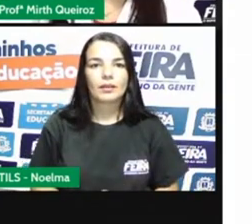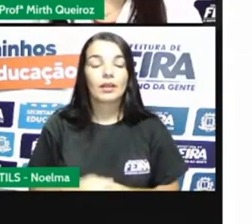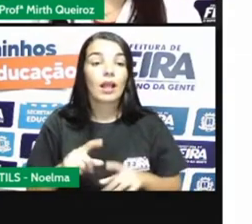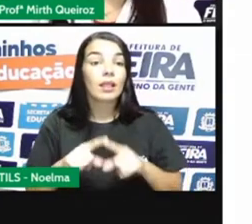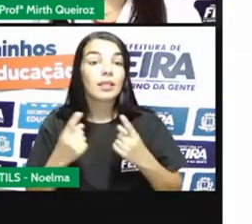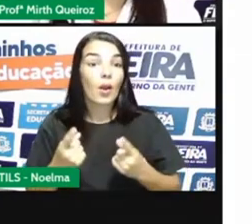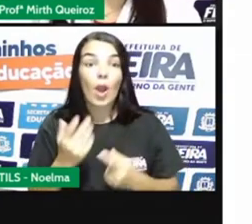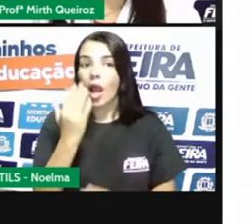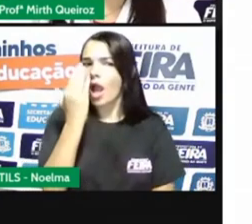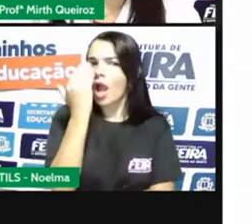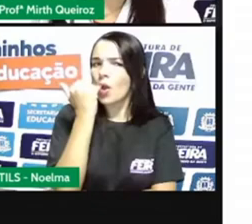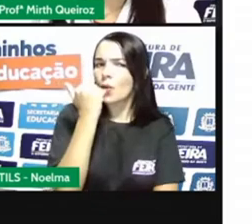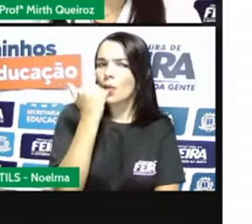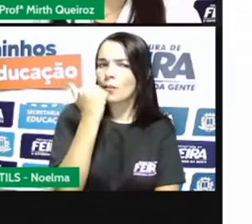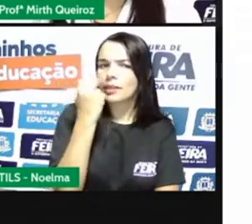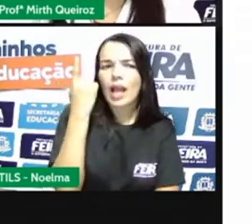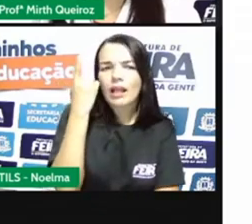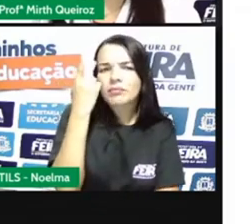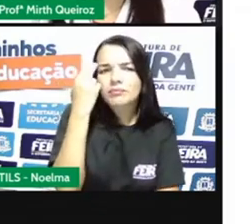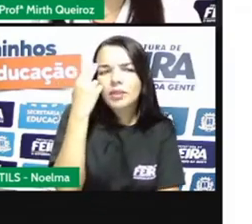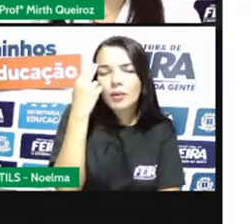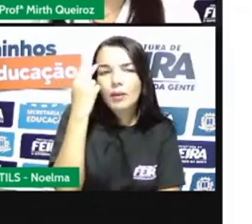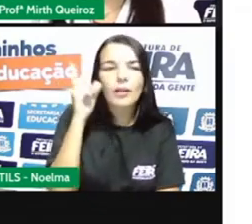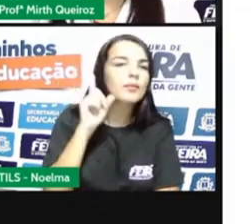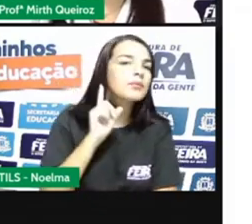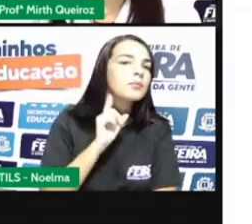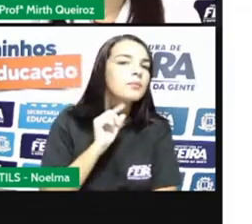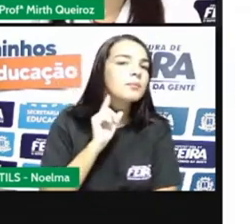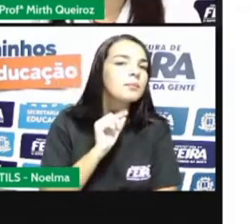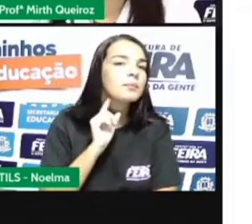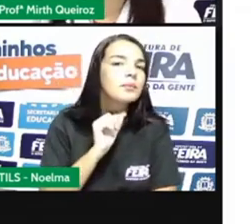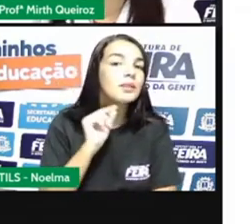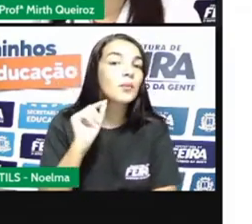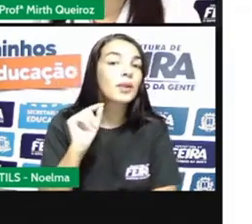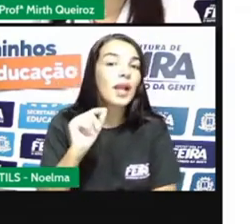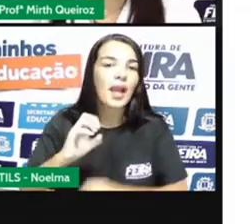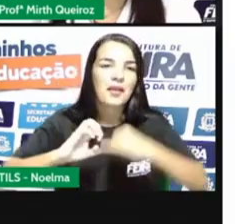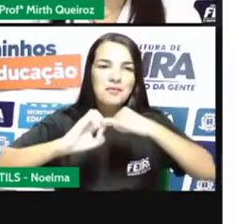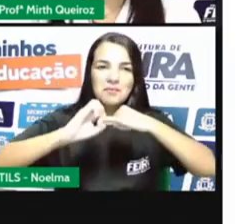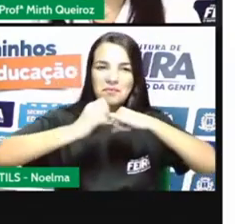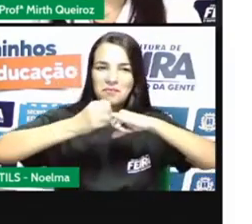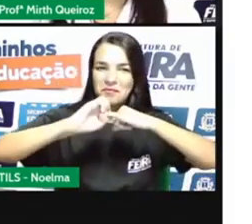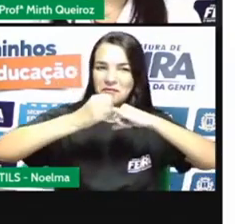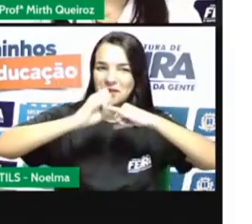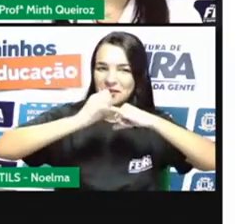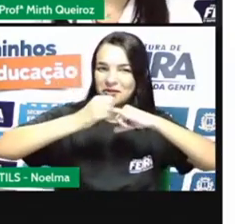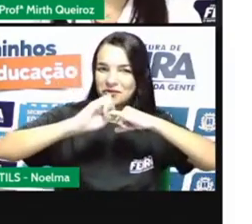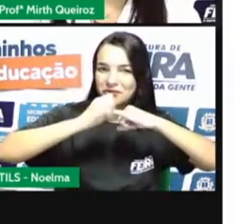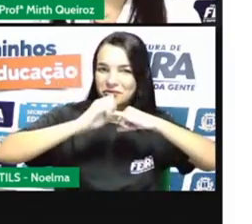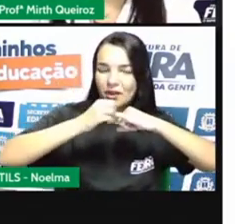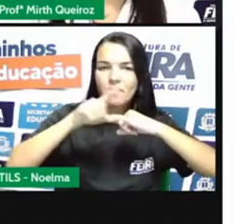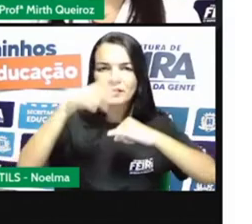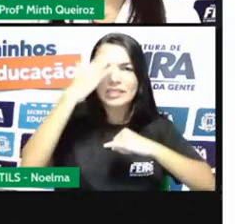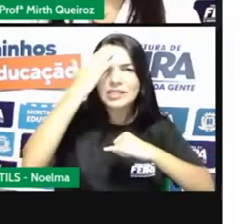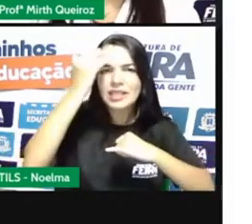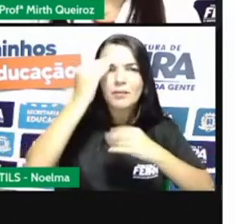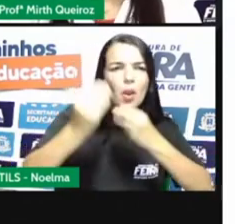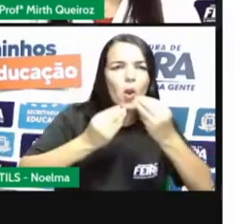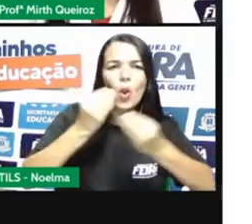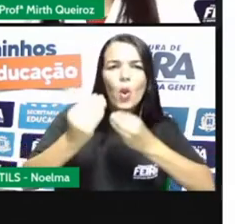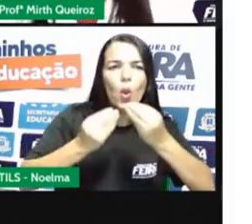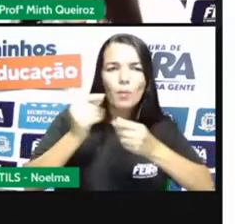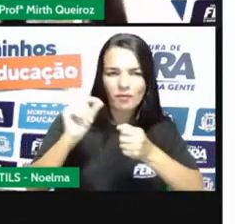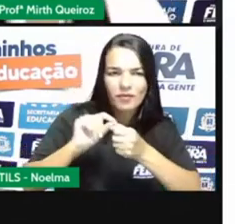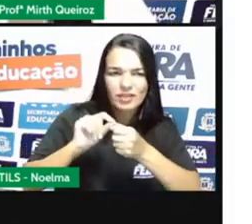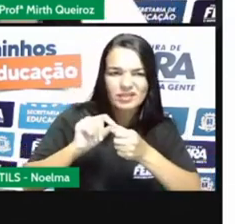Uma das comidas típicas de Minas Gerais é o feijão tropeiro. Você sabe como é feito e por que ele